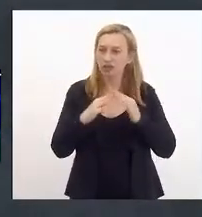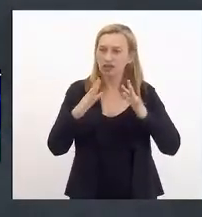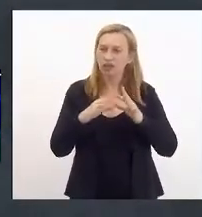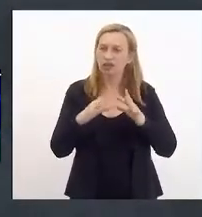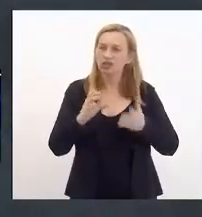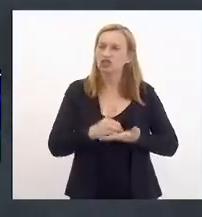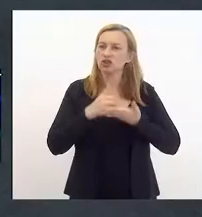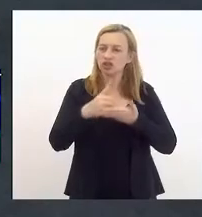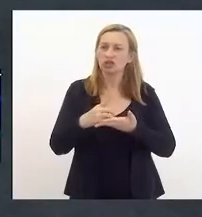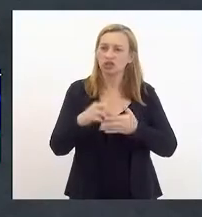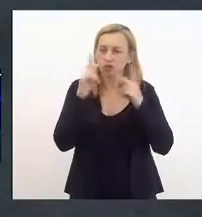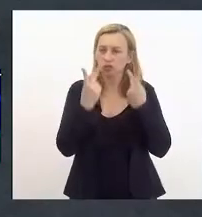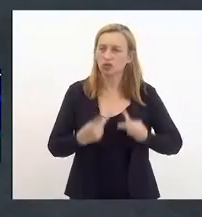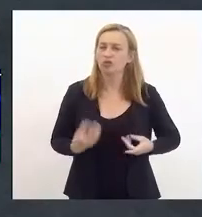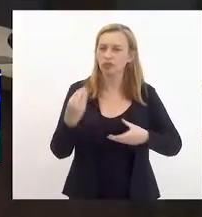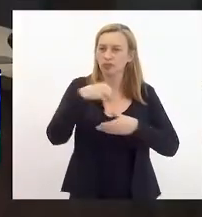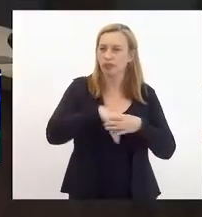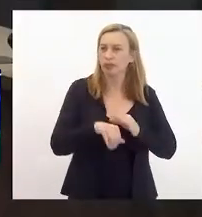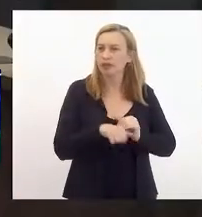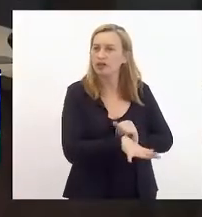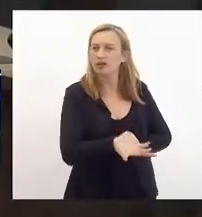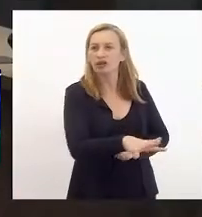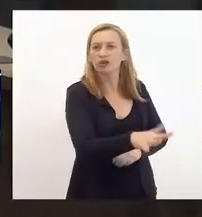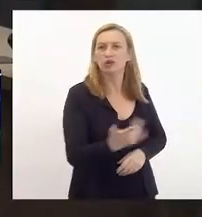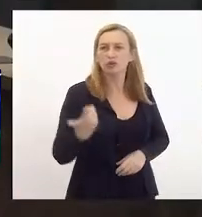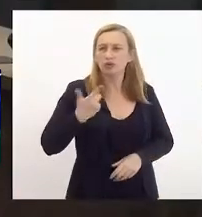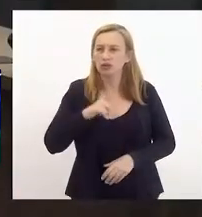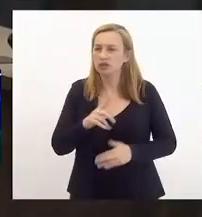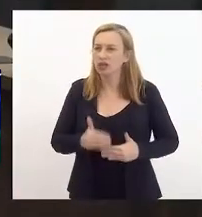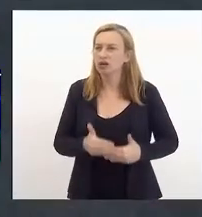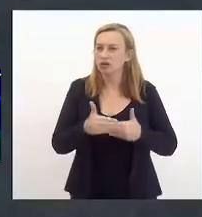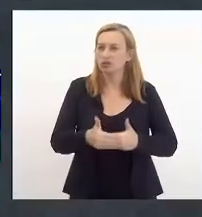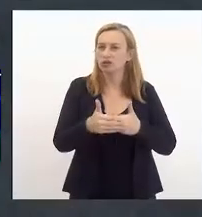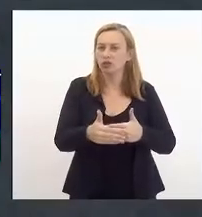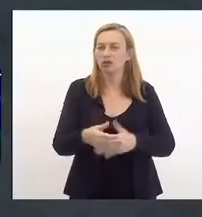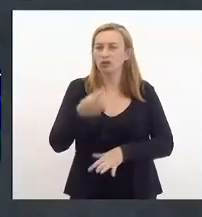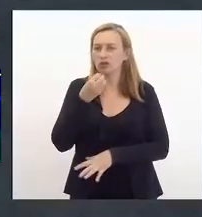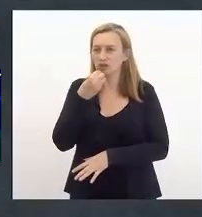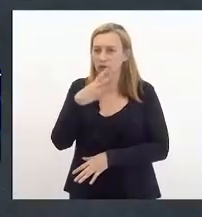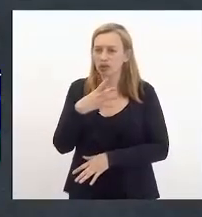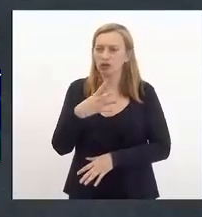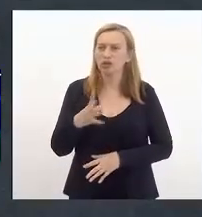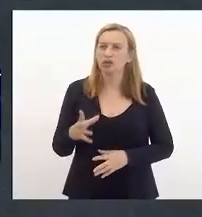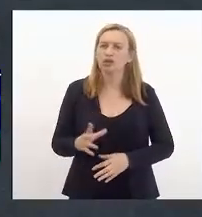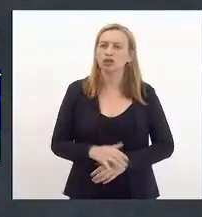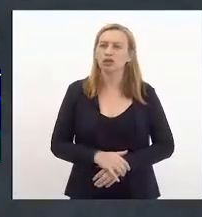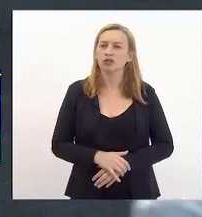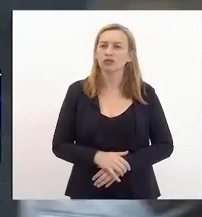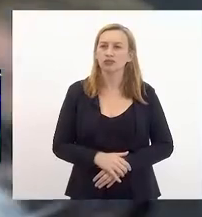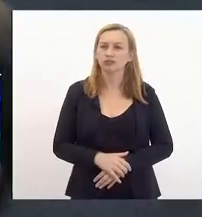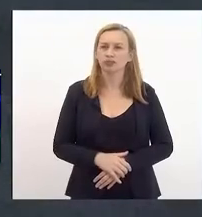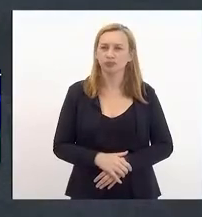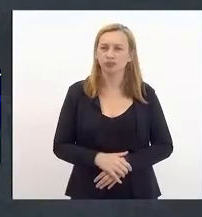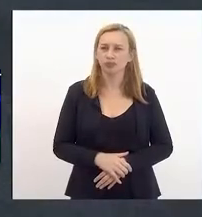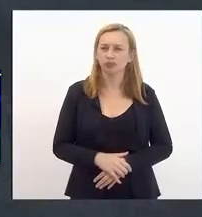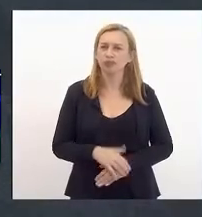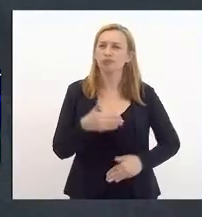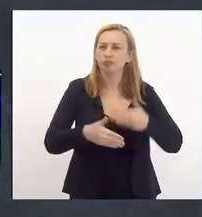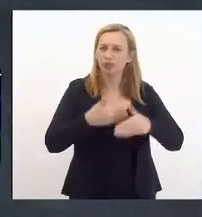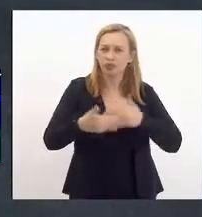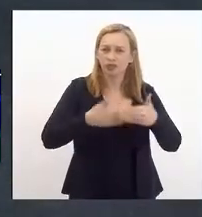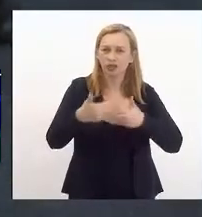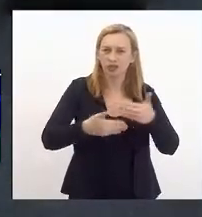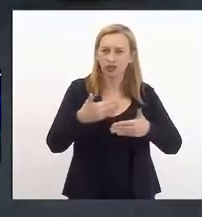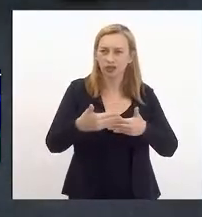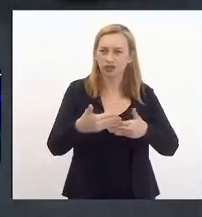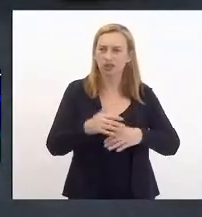para as favelas, a gente consegue um saldo muito positivo e qualificado diante do processo de